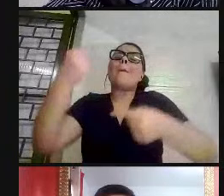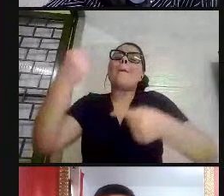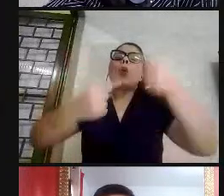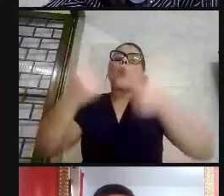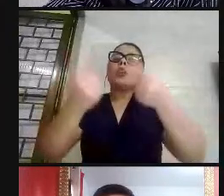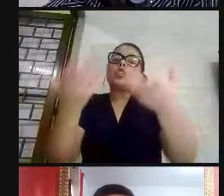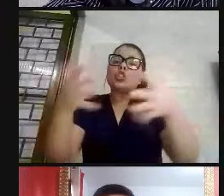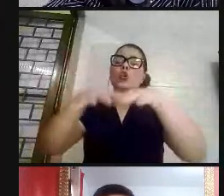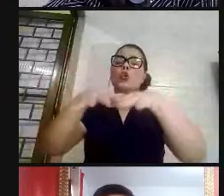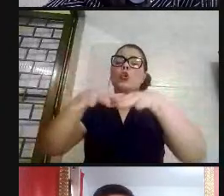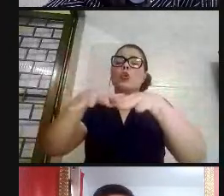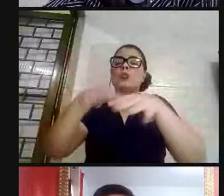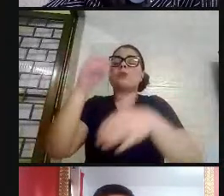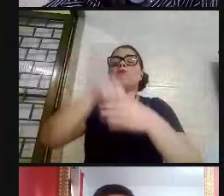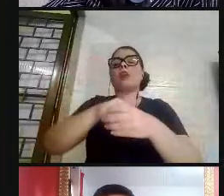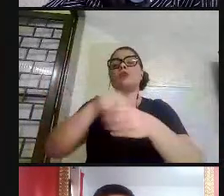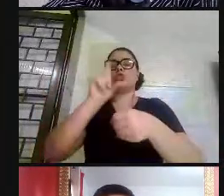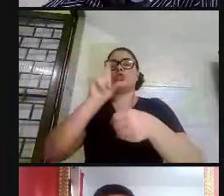Neuópolis.